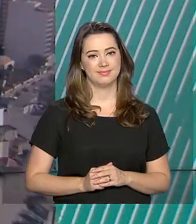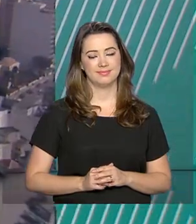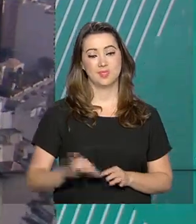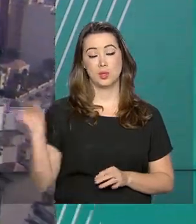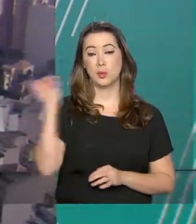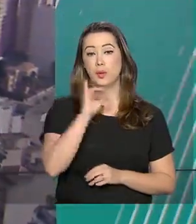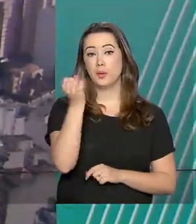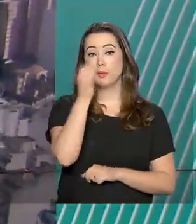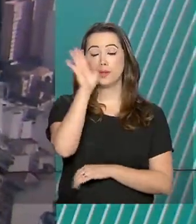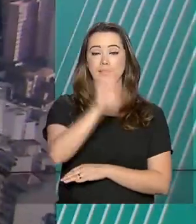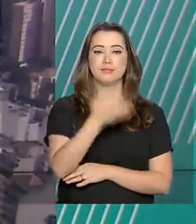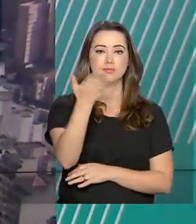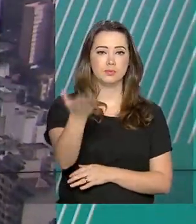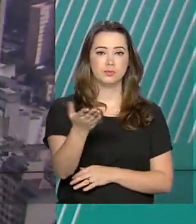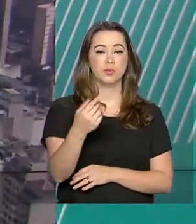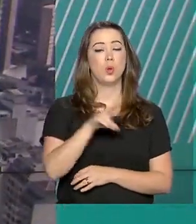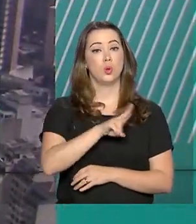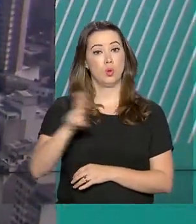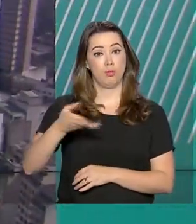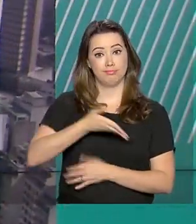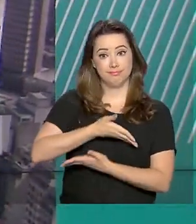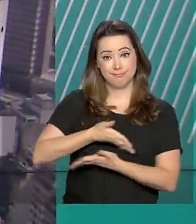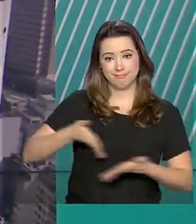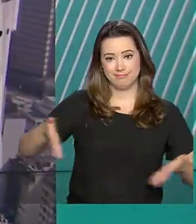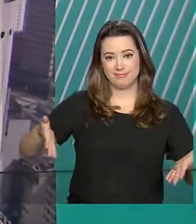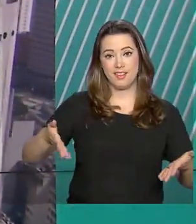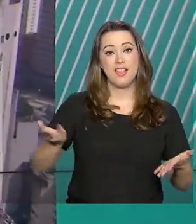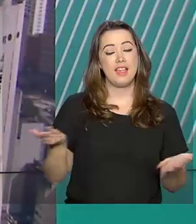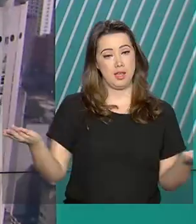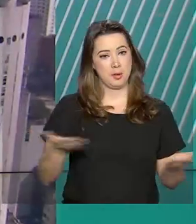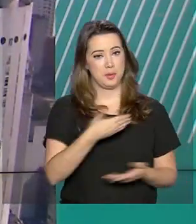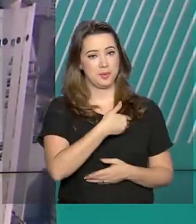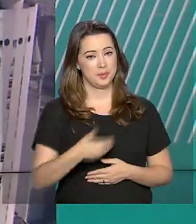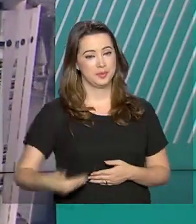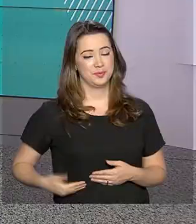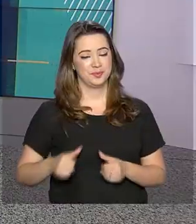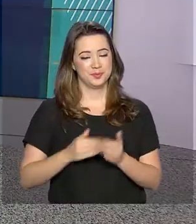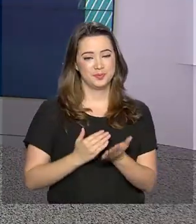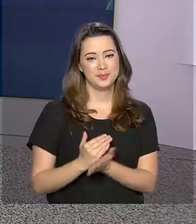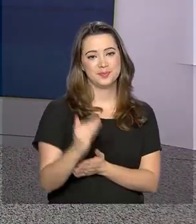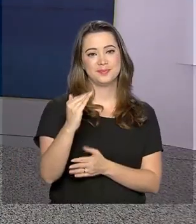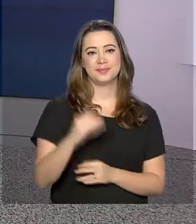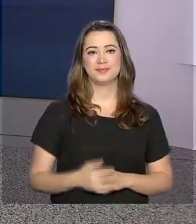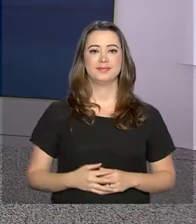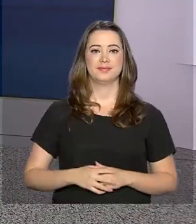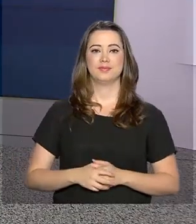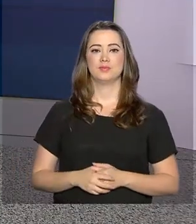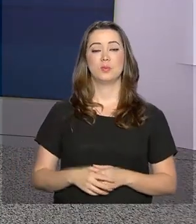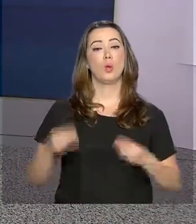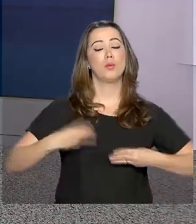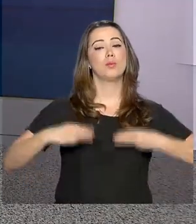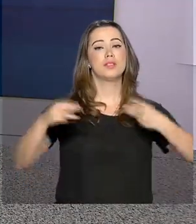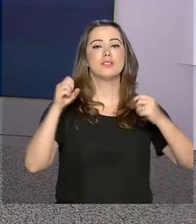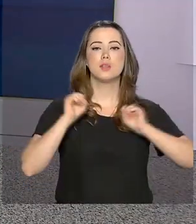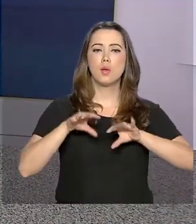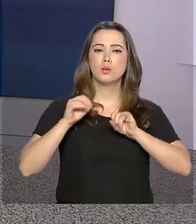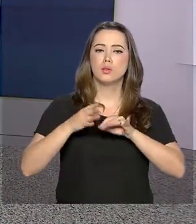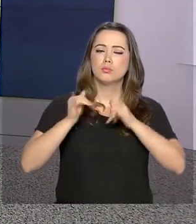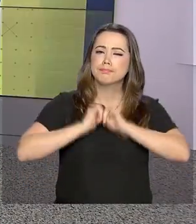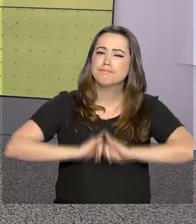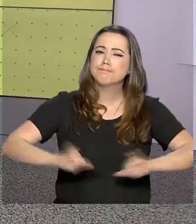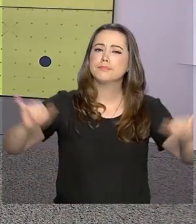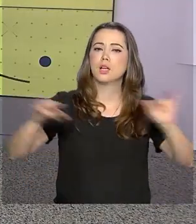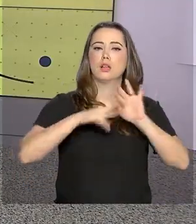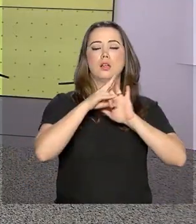Olá, boa tarde para você. Eu sou o Roberto Camargo e o governo agora está no ar. O Ministério da Educação publicou as